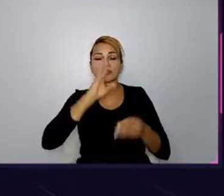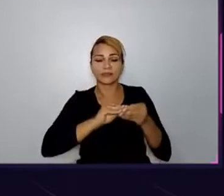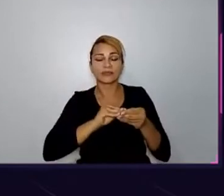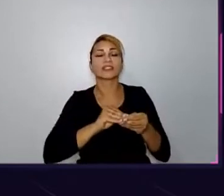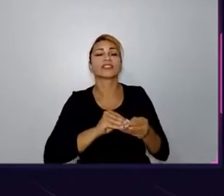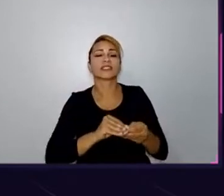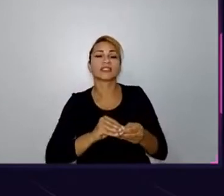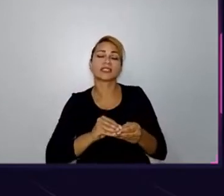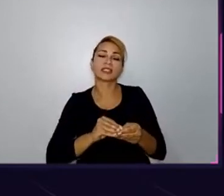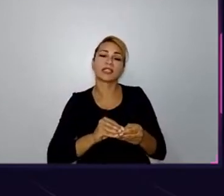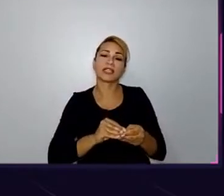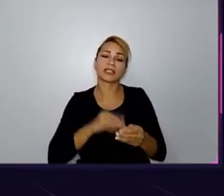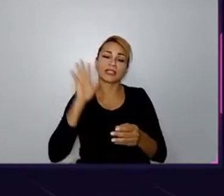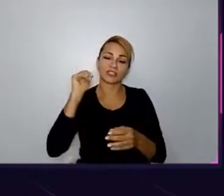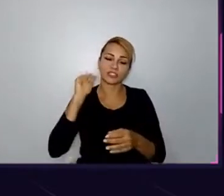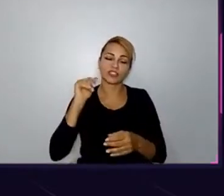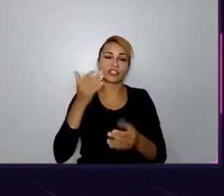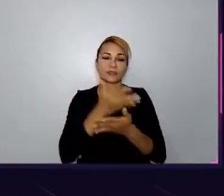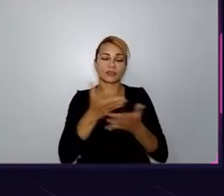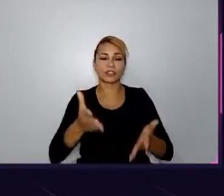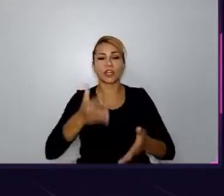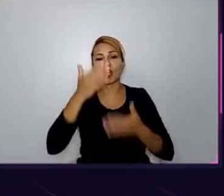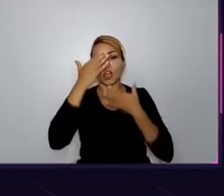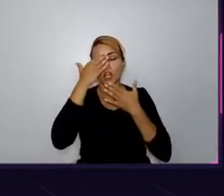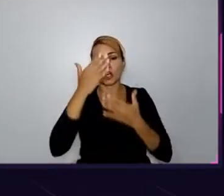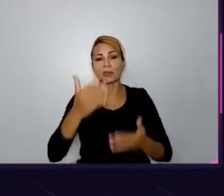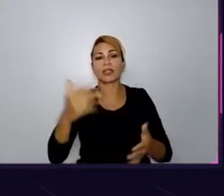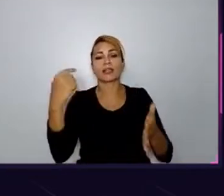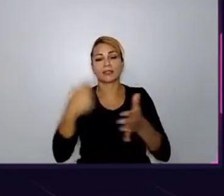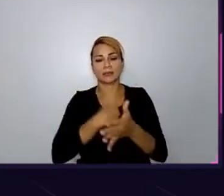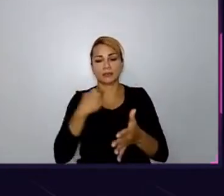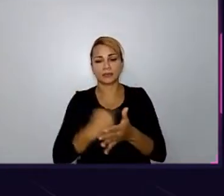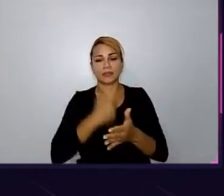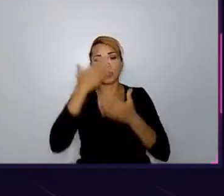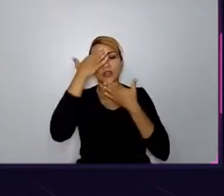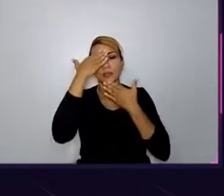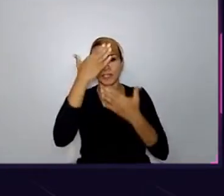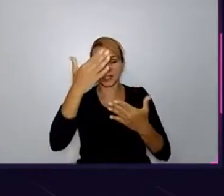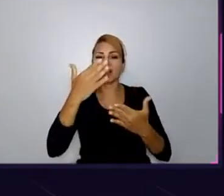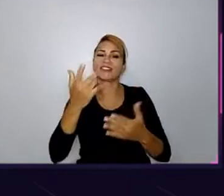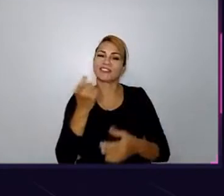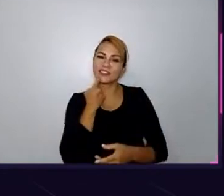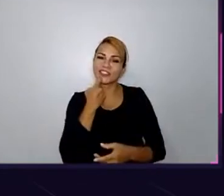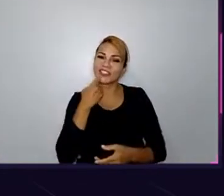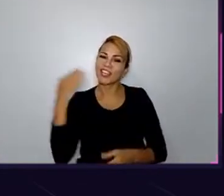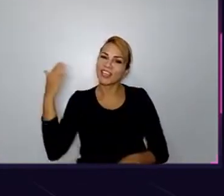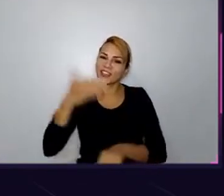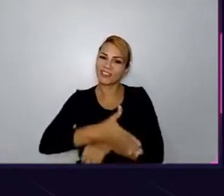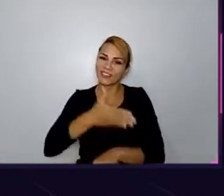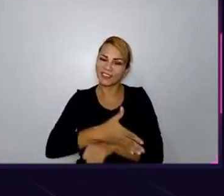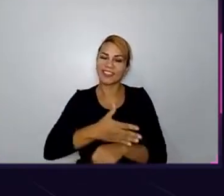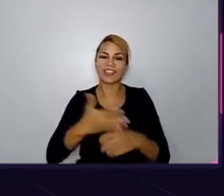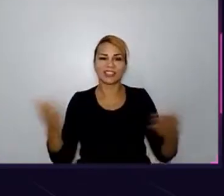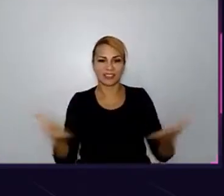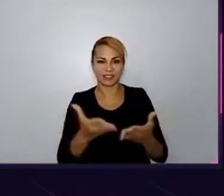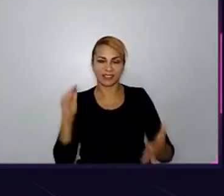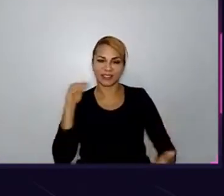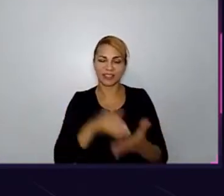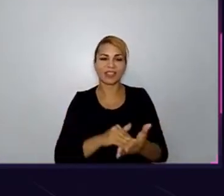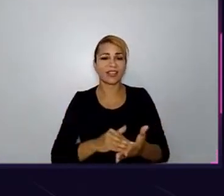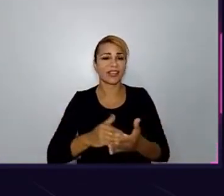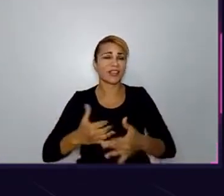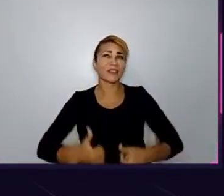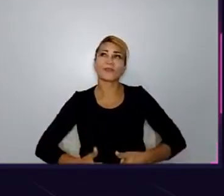isso, gente, obrigada pelas perguntas, obrigada por terem sextado comigo hoje, ficado aqui até agora, para mim é um privilégio,